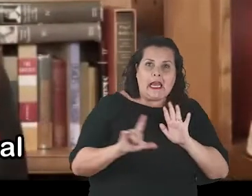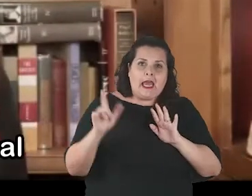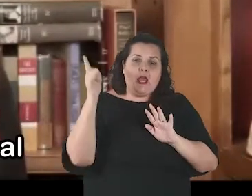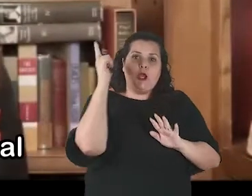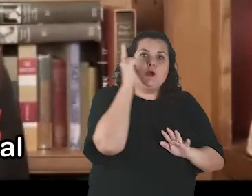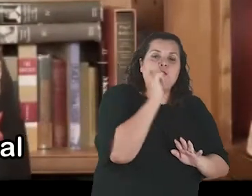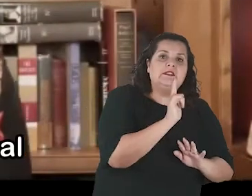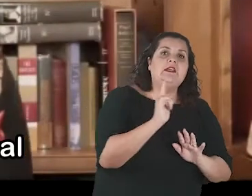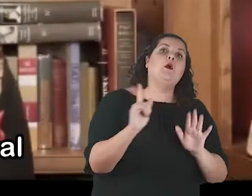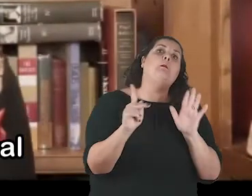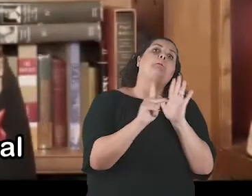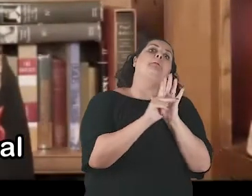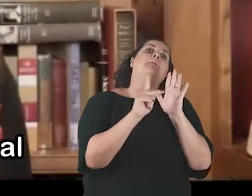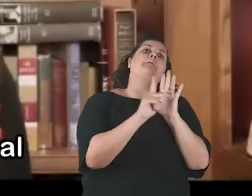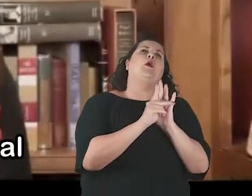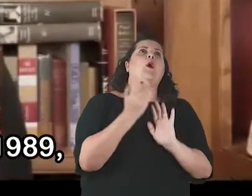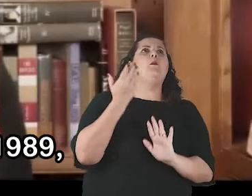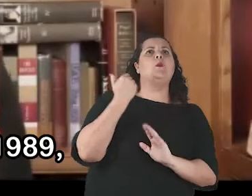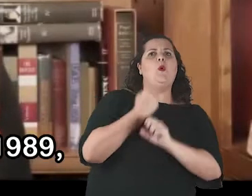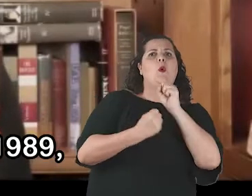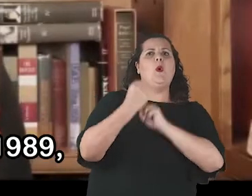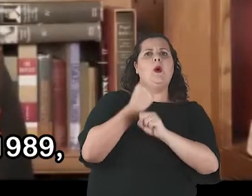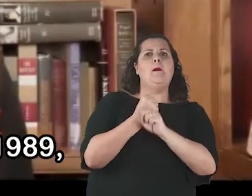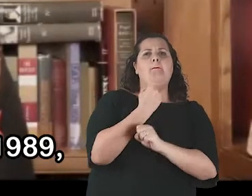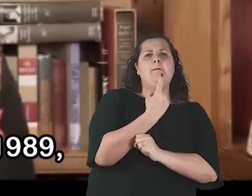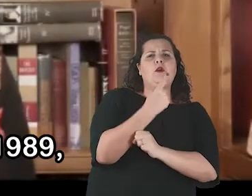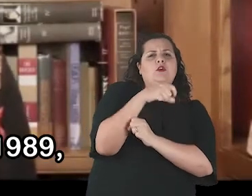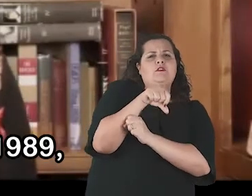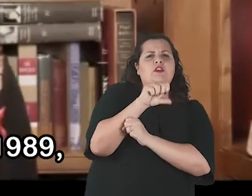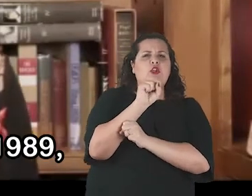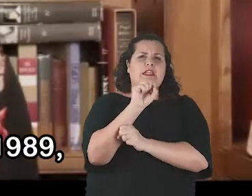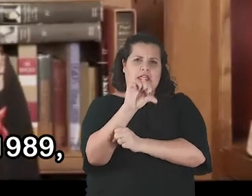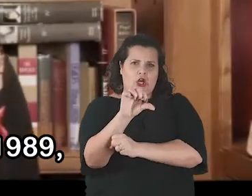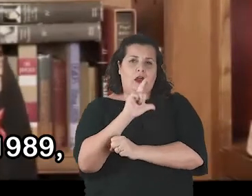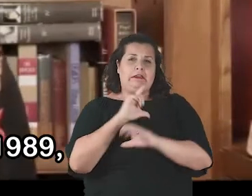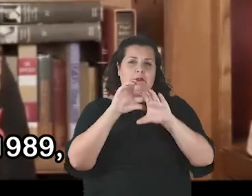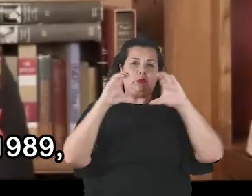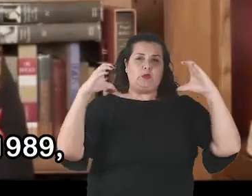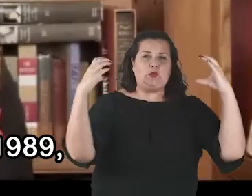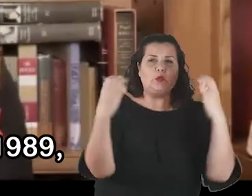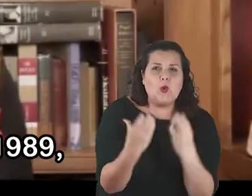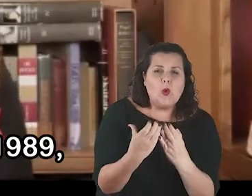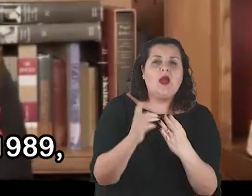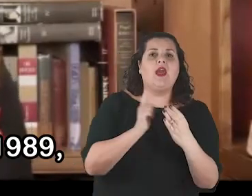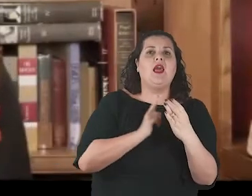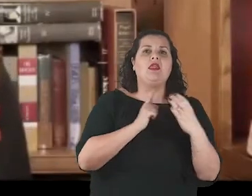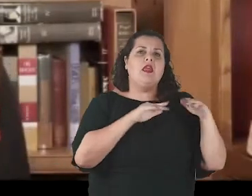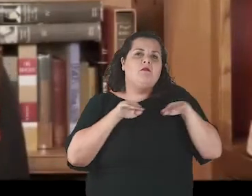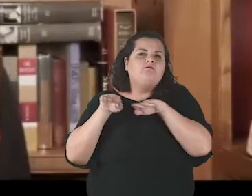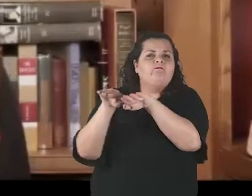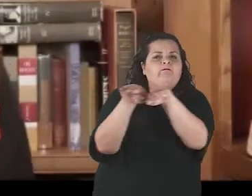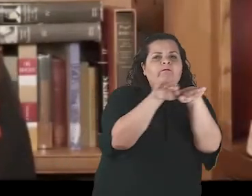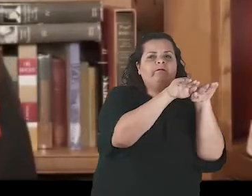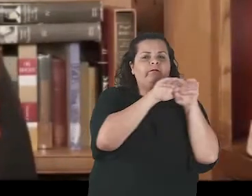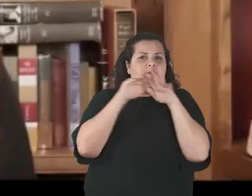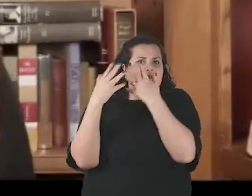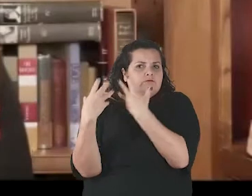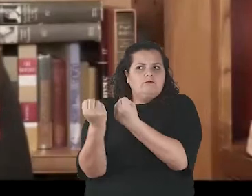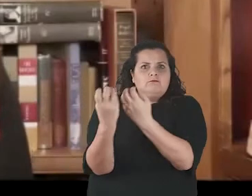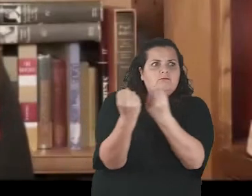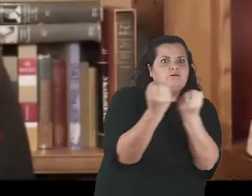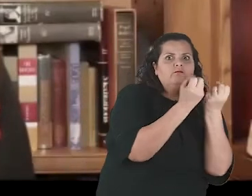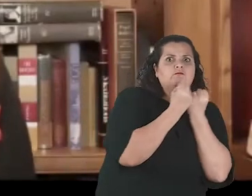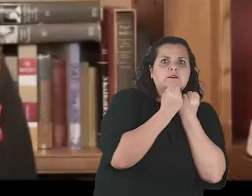foi institucionalizado na adoção da Assembleia Geral da Convenção sobre os Direitos da Criança de 1989,